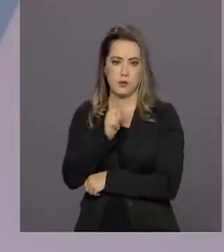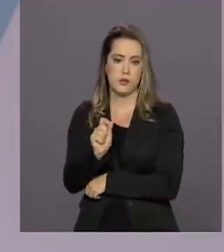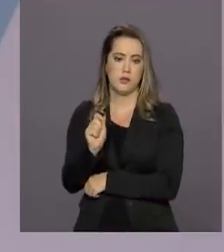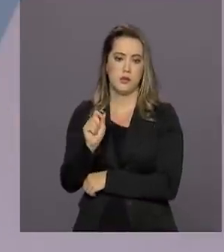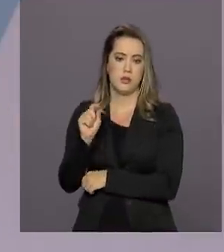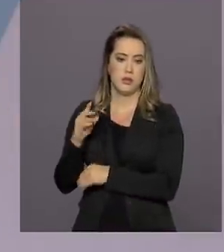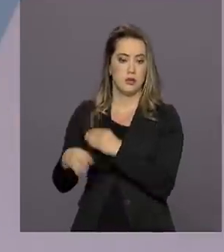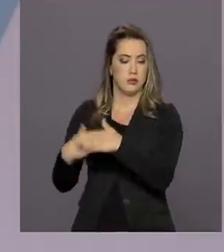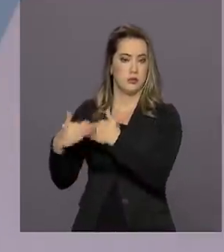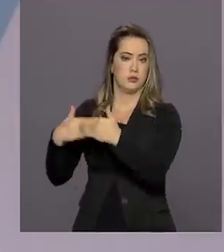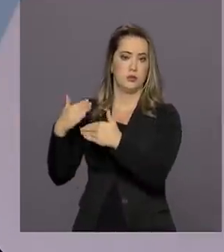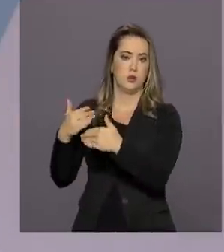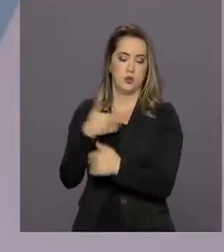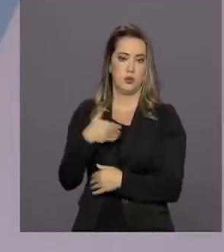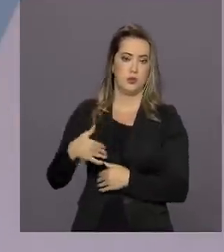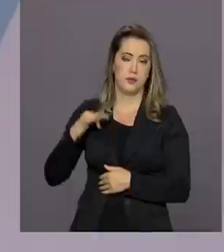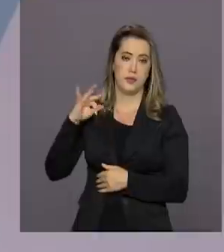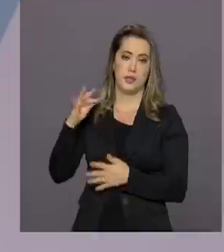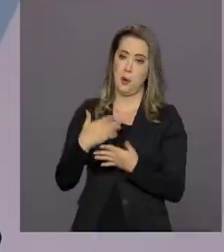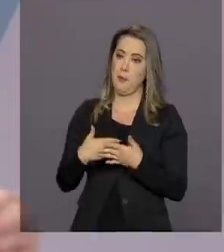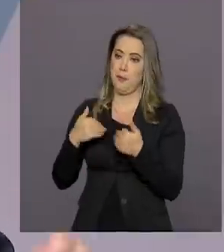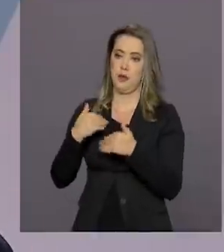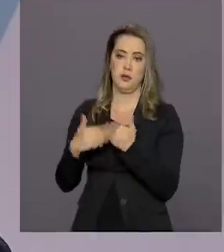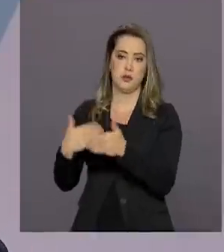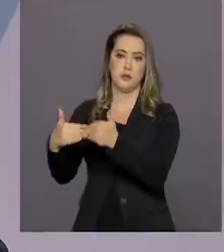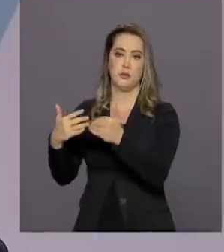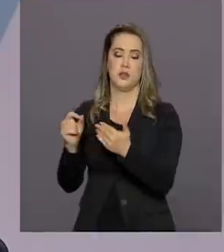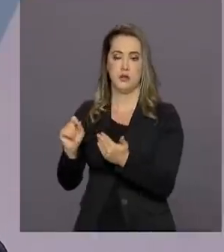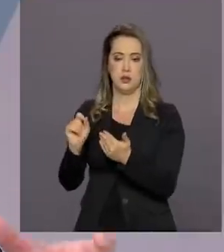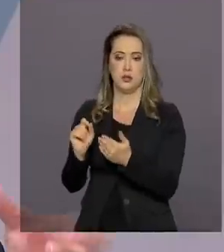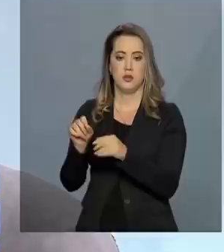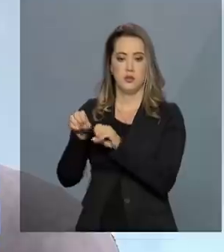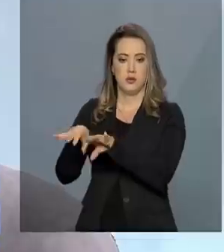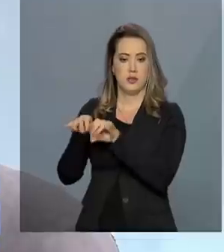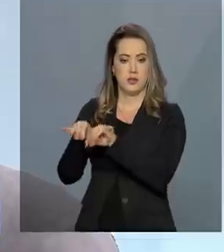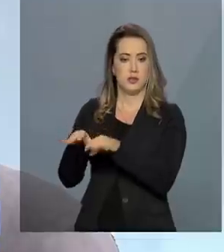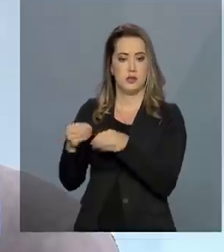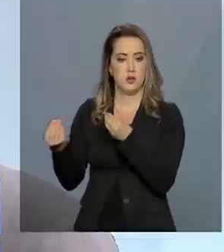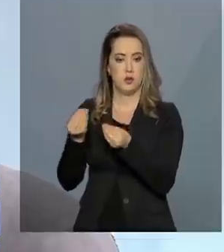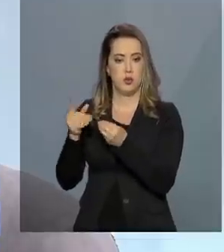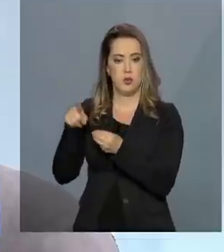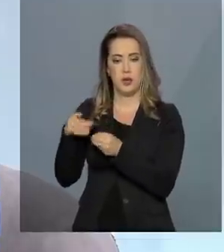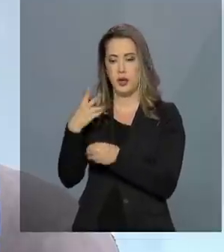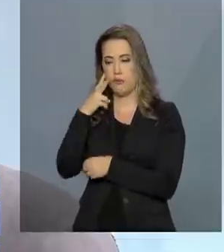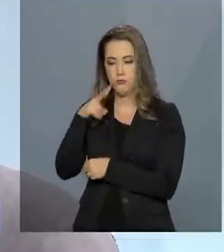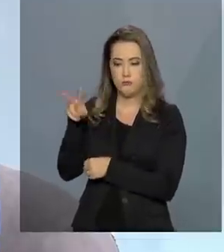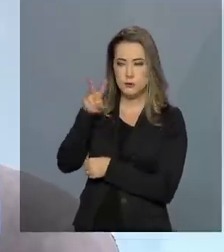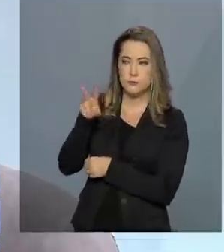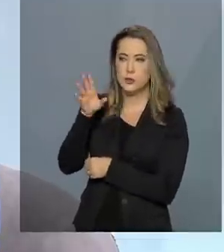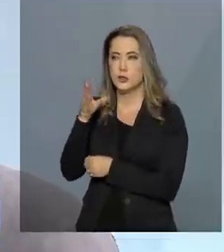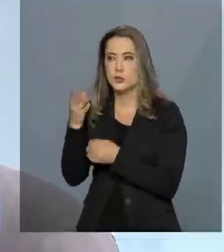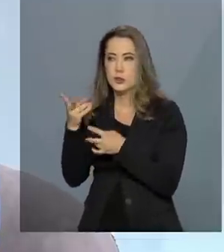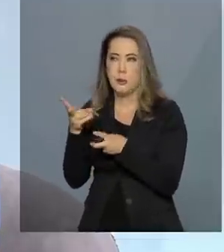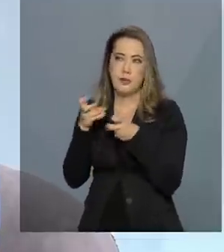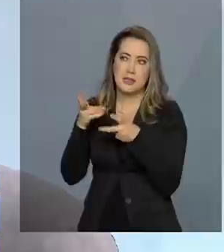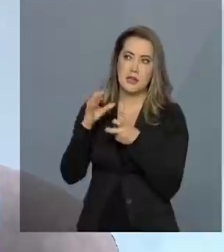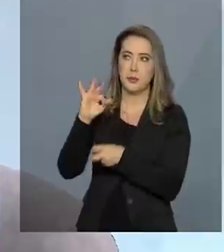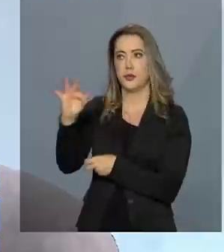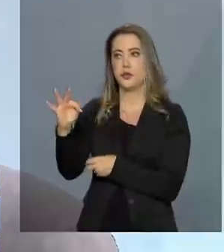com essa complementação da União, ter um melhor desempenho nas avaliações nacionais? Como é que é a análise da senhora em relação a isso?